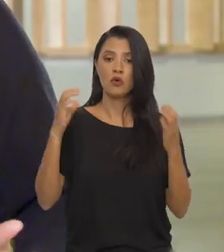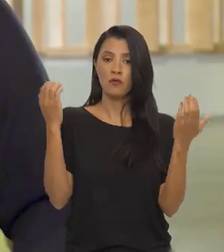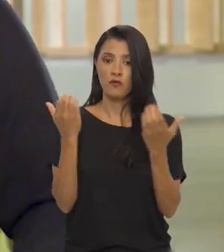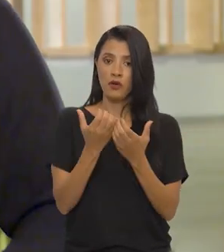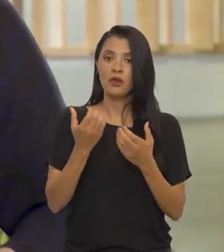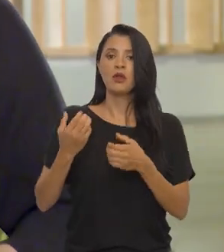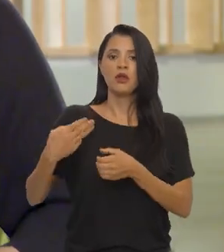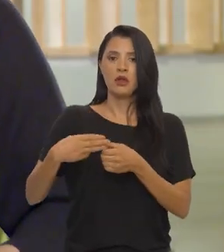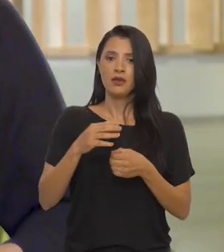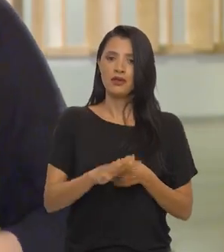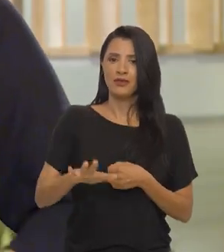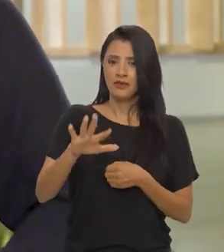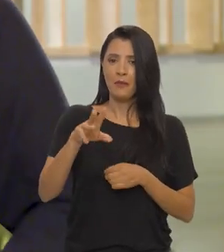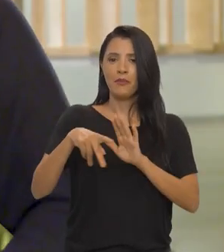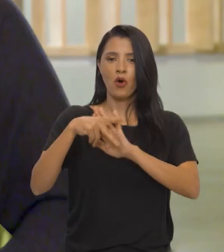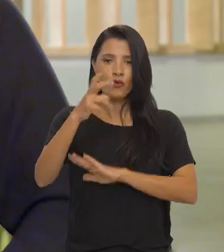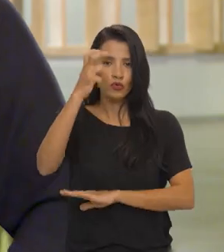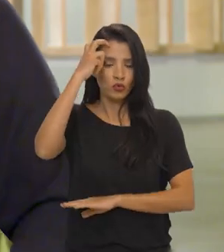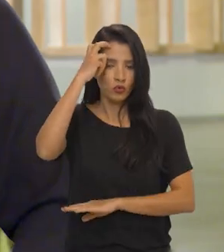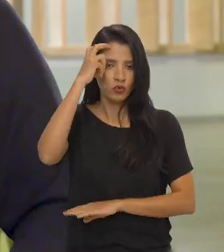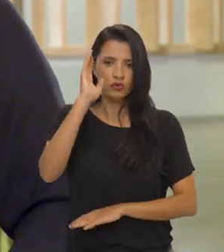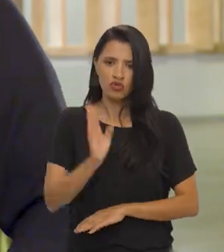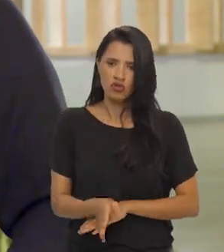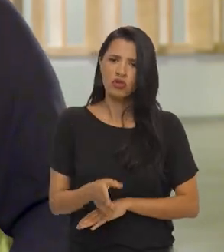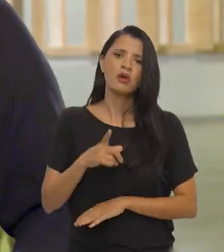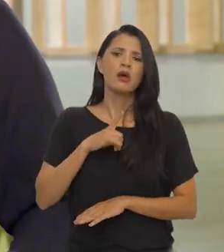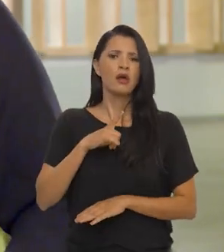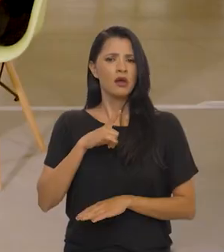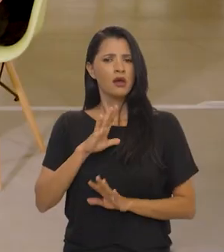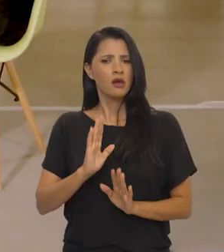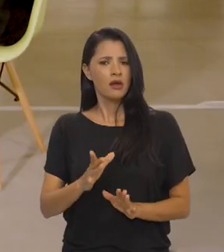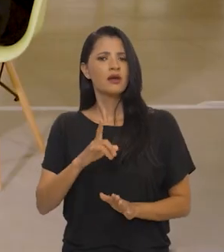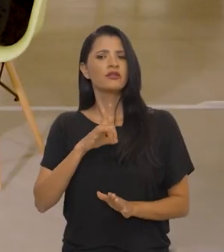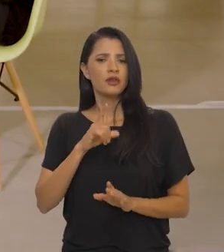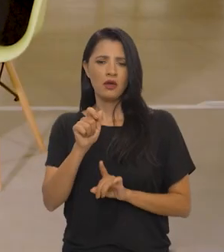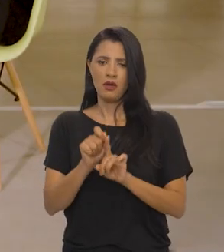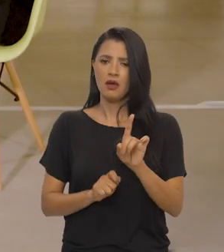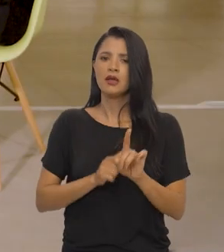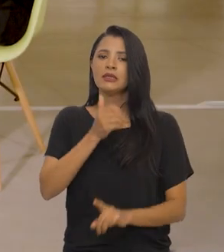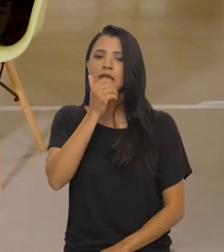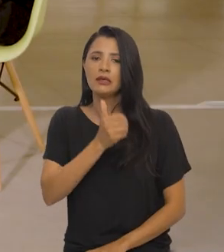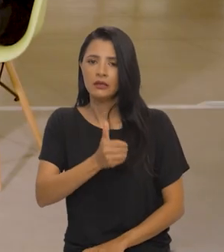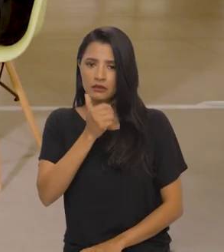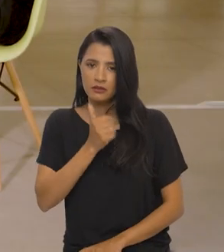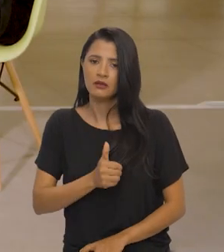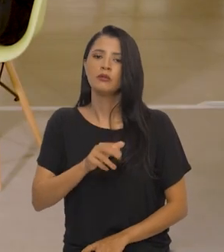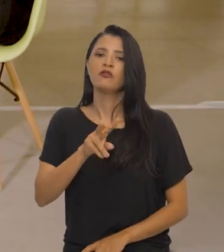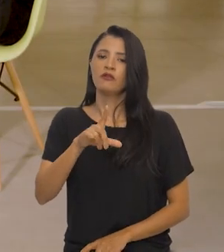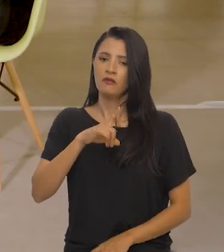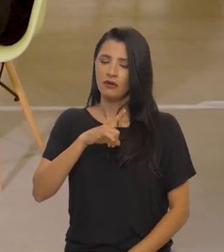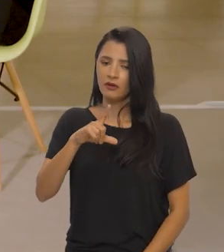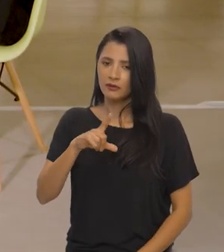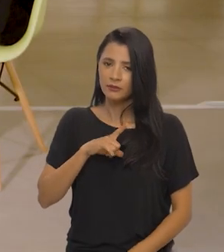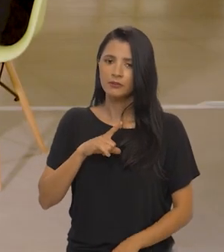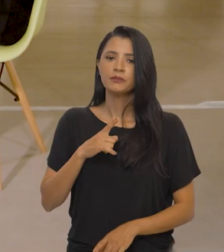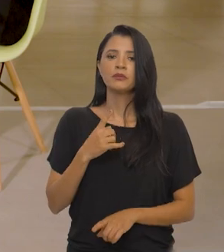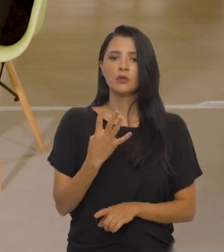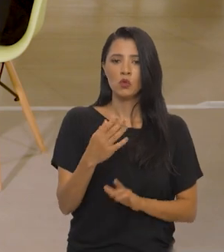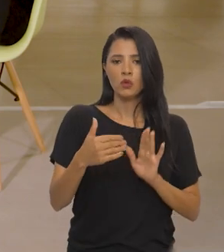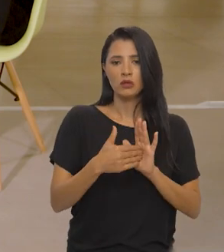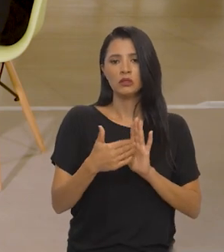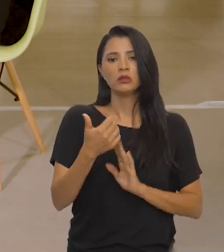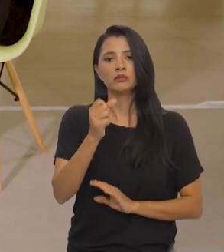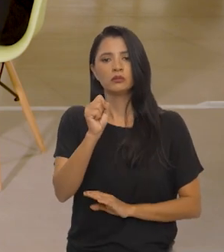Nacional de Cultura, estamos muito felizes de recuperar, temos, dezembro, deve ser, deve ser